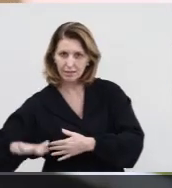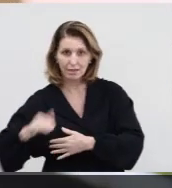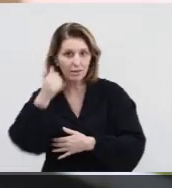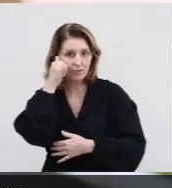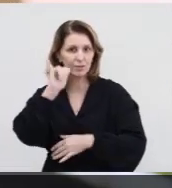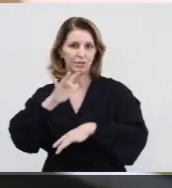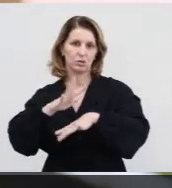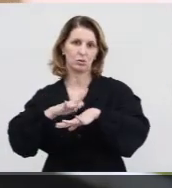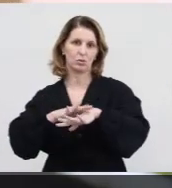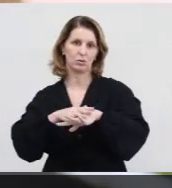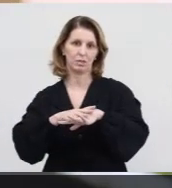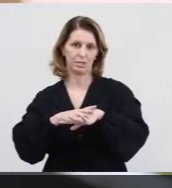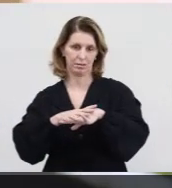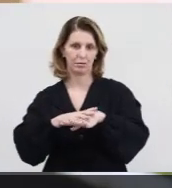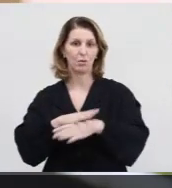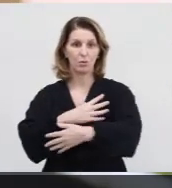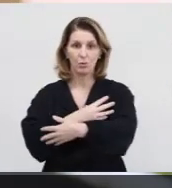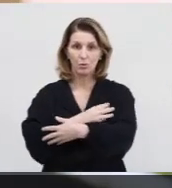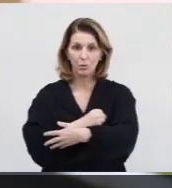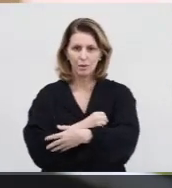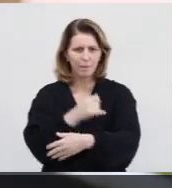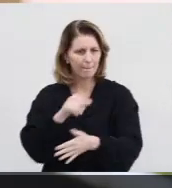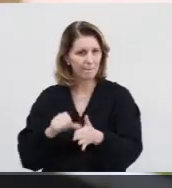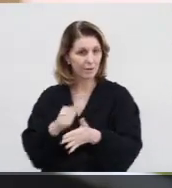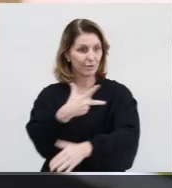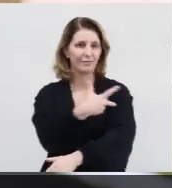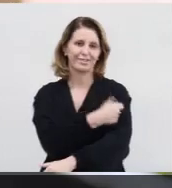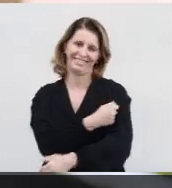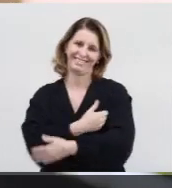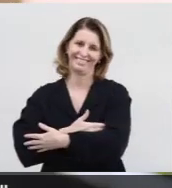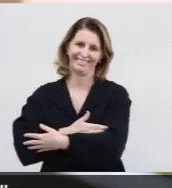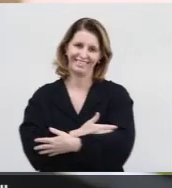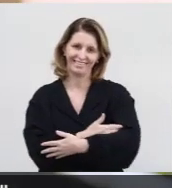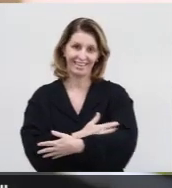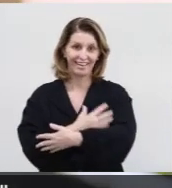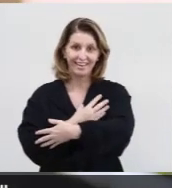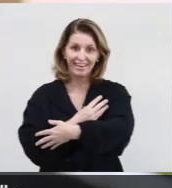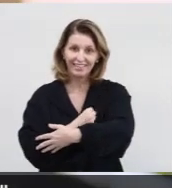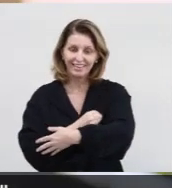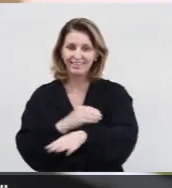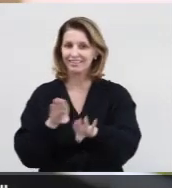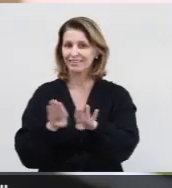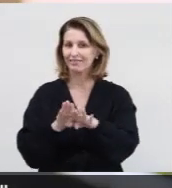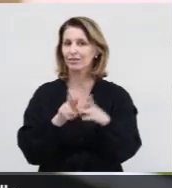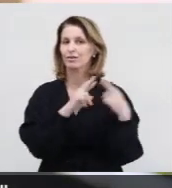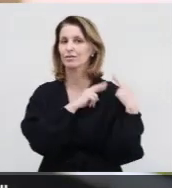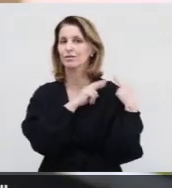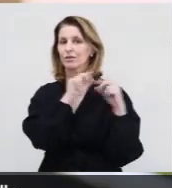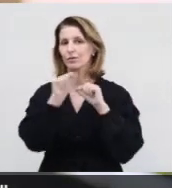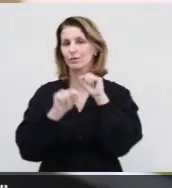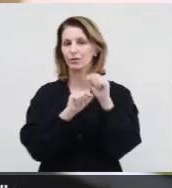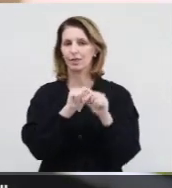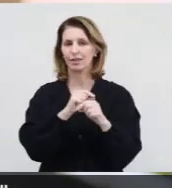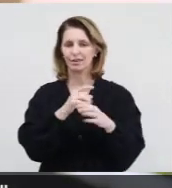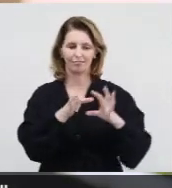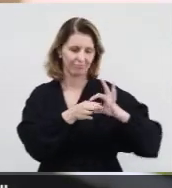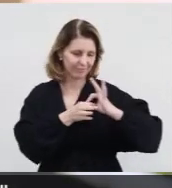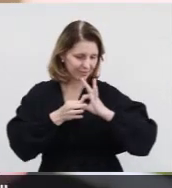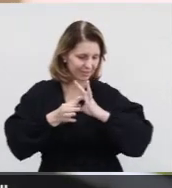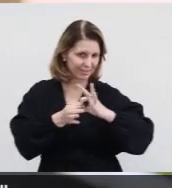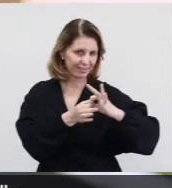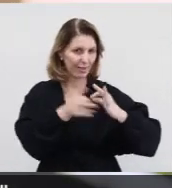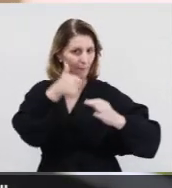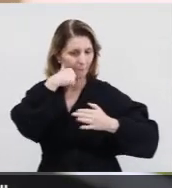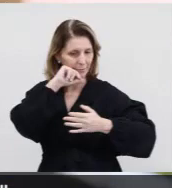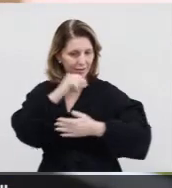doenças perigosas. O leite materno é a primeira vacina do bebê. A amamentação também é responsável por criar um laço maior